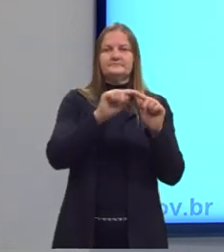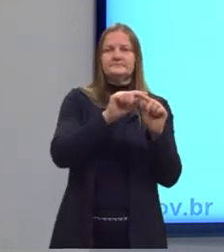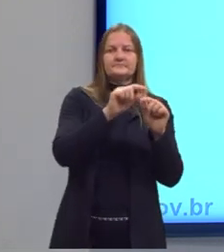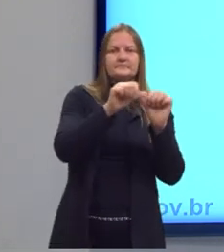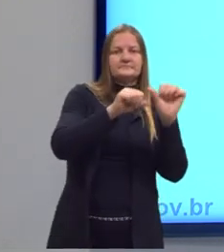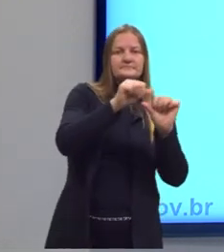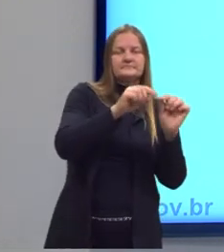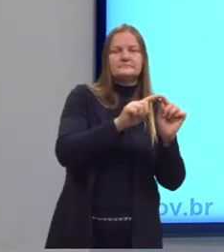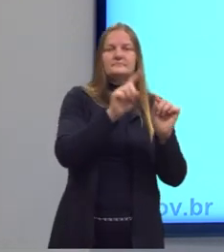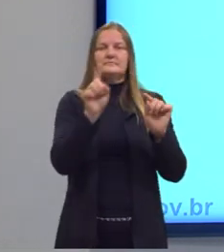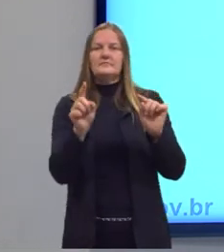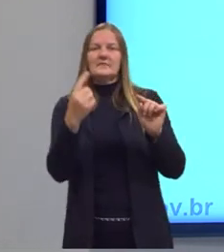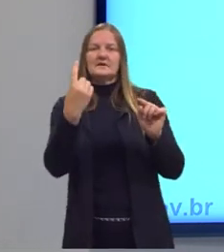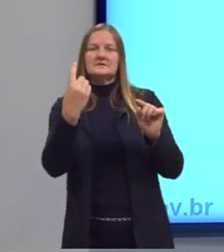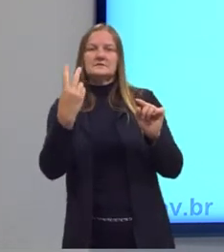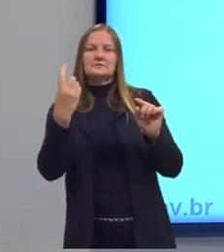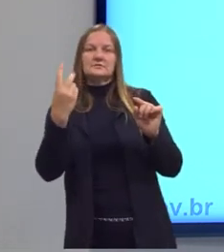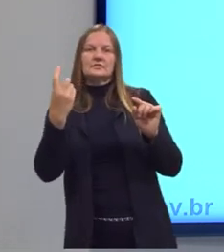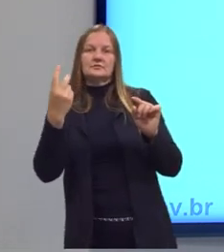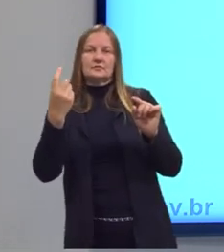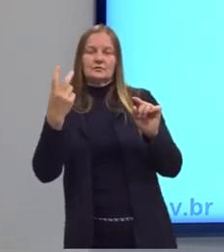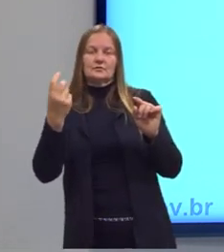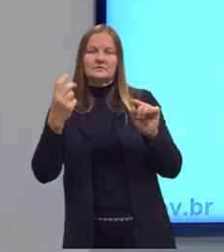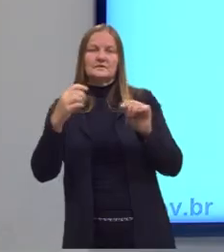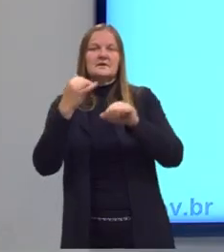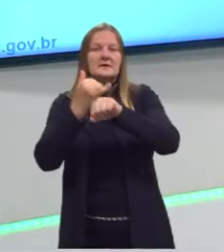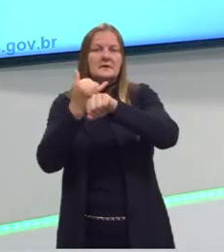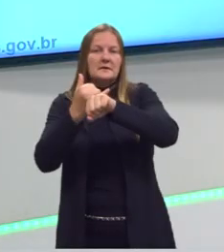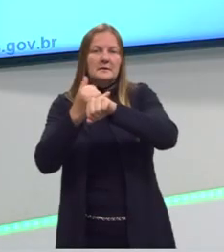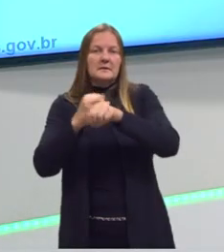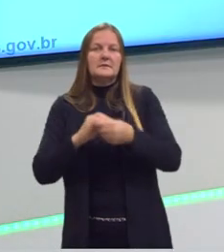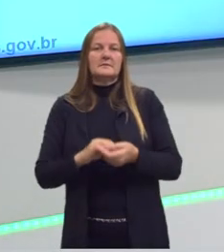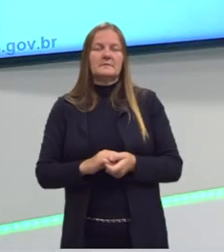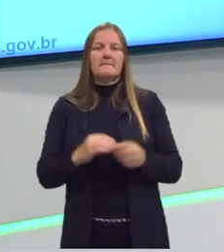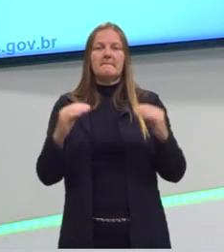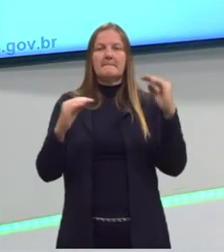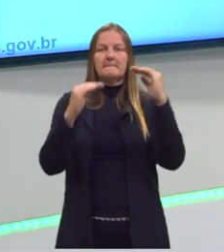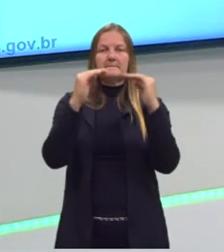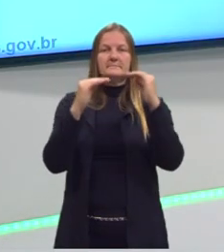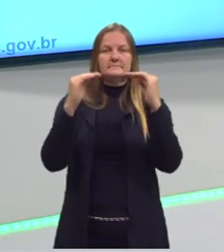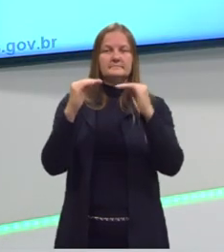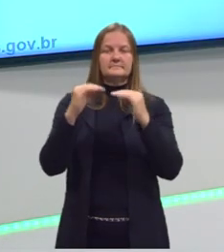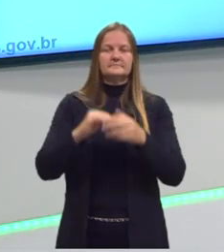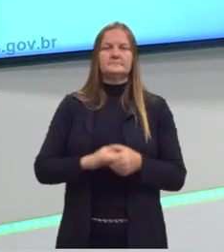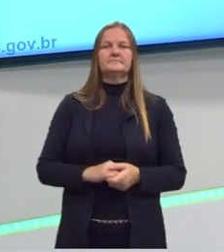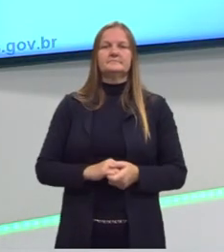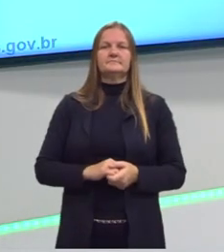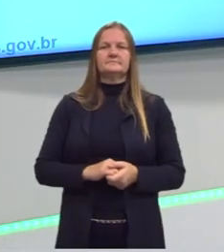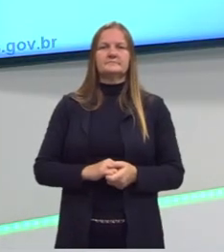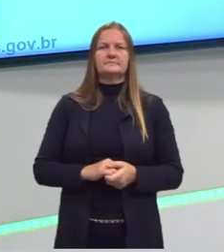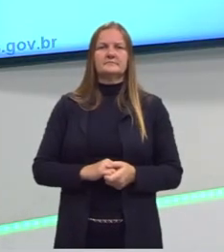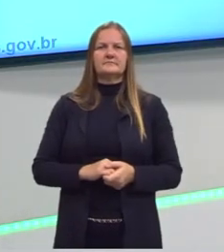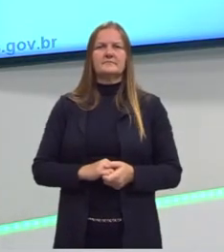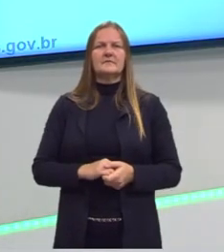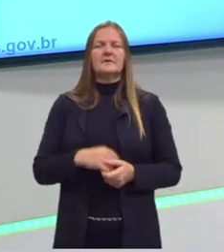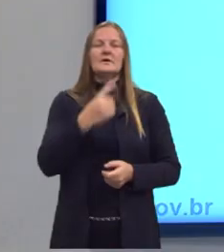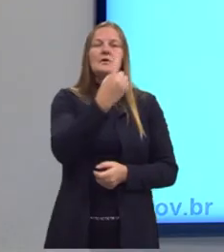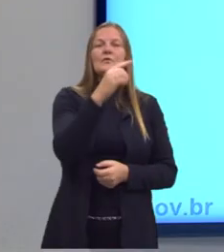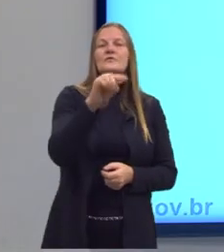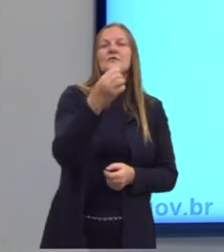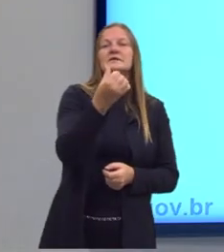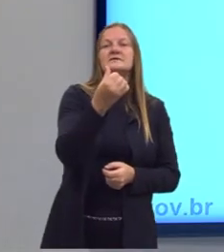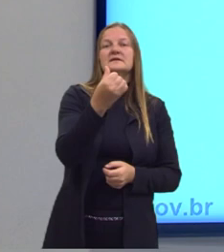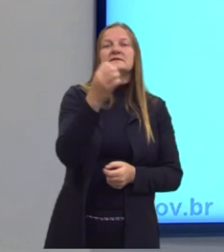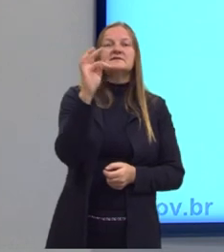112 de ferro metálico, e não 56, porque eu estou formando 2 mols. E em 1,6